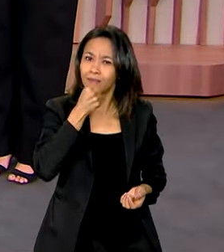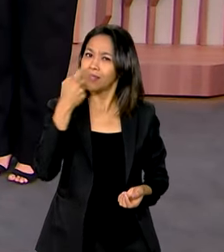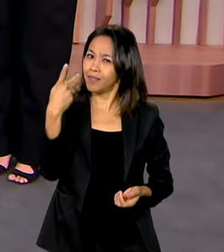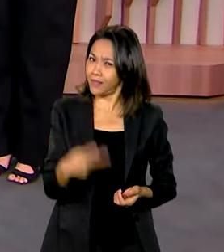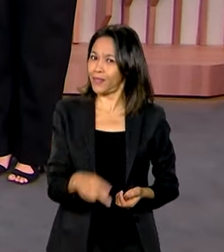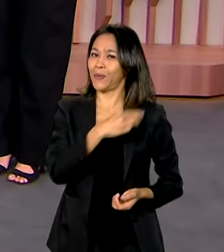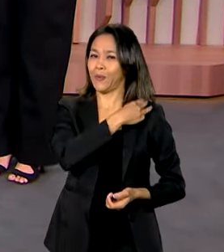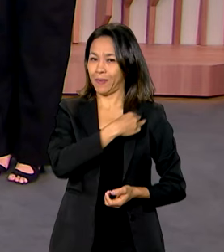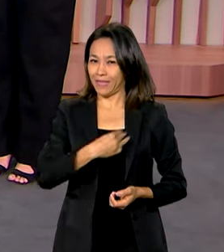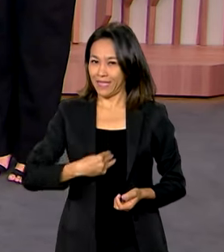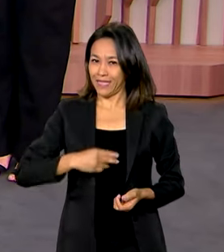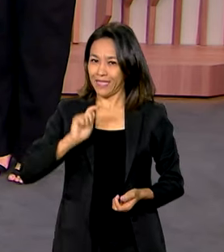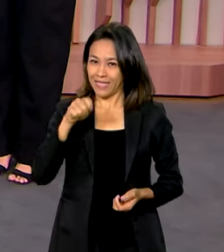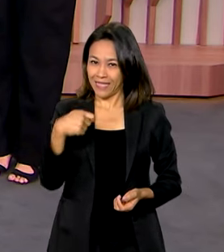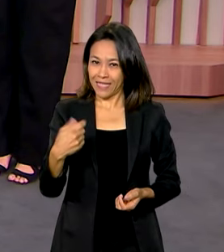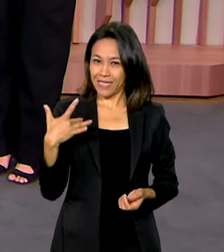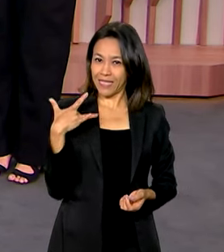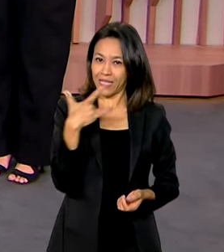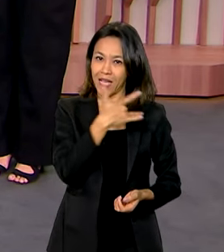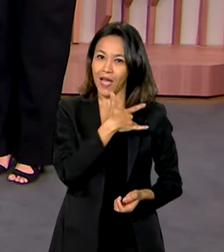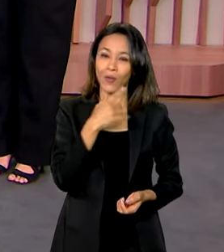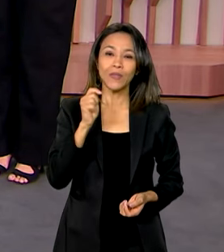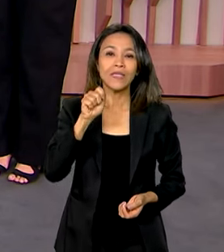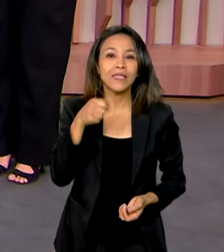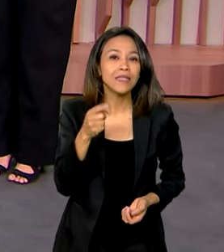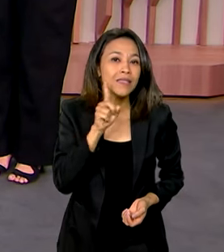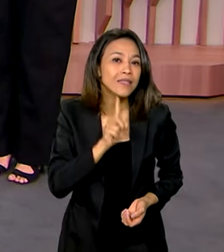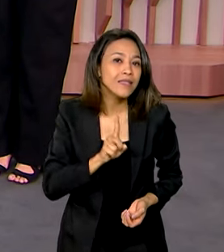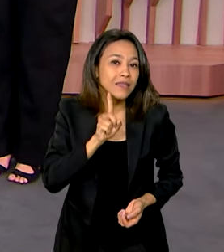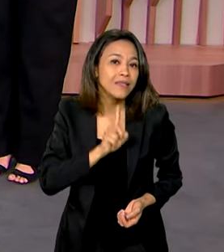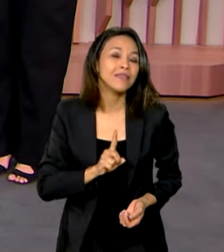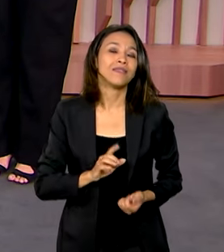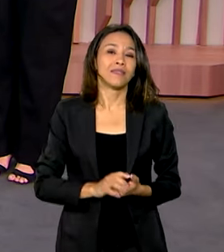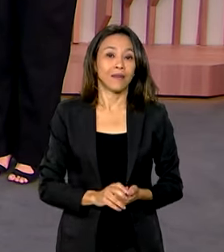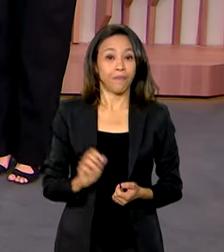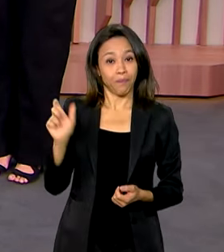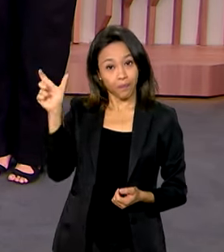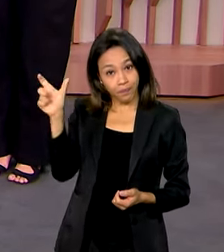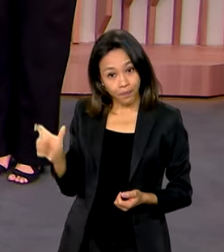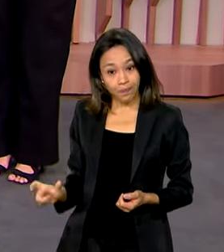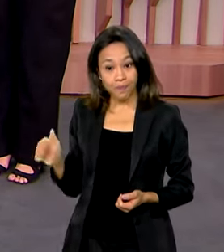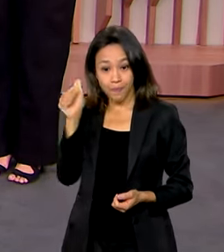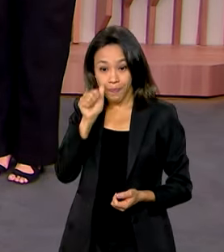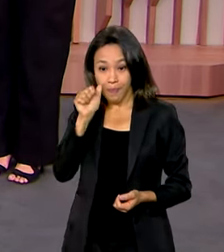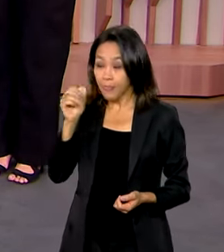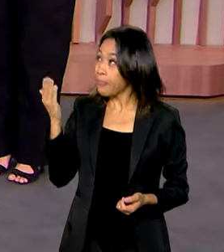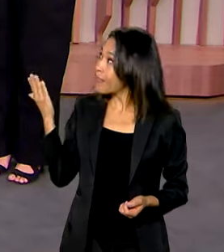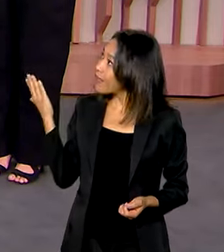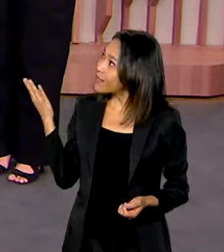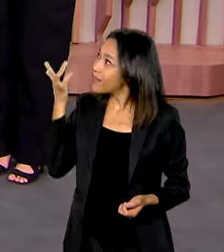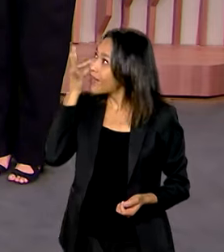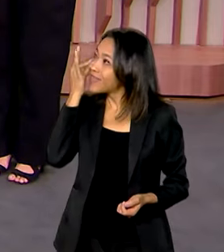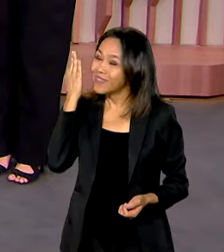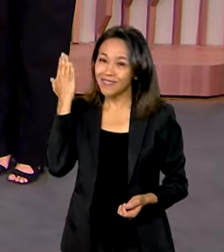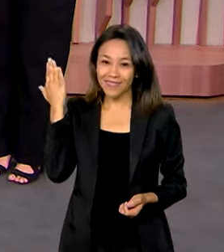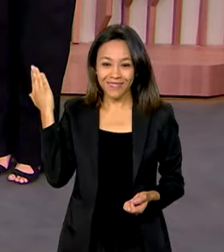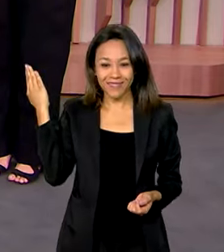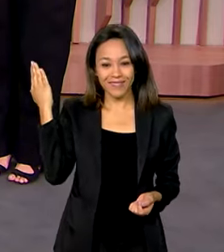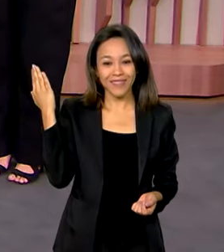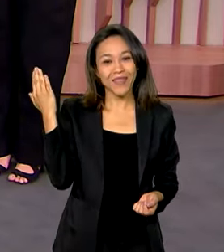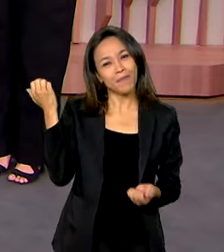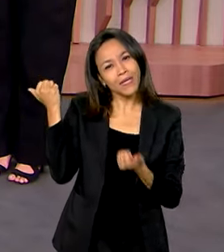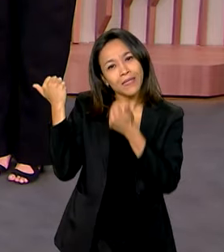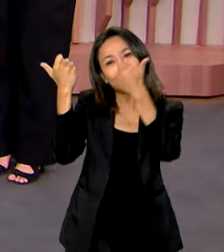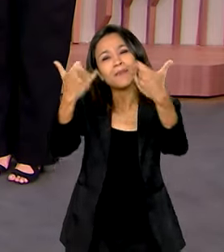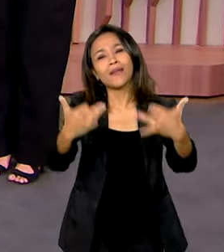Canal GOV com a Ministra da Saúde, Nízia Trindade. A Karine Mello, que comandou o programa, já está aqui comigo para trazer os